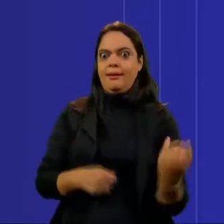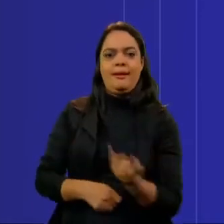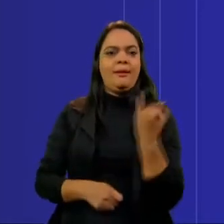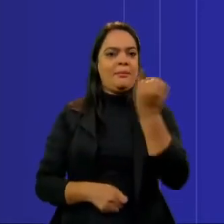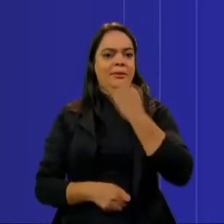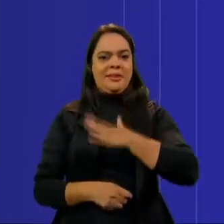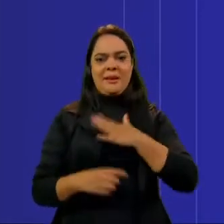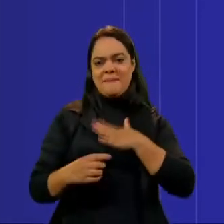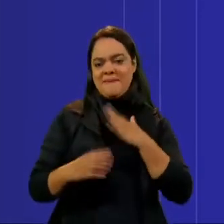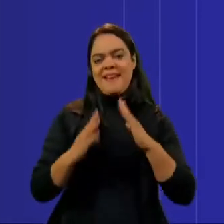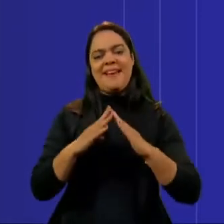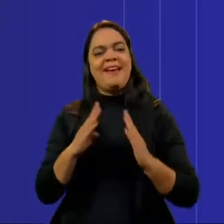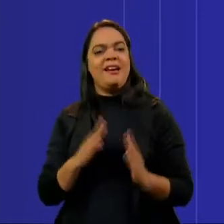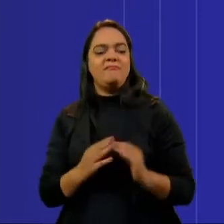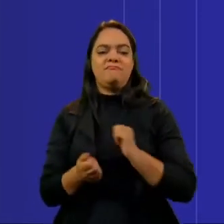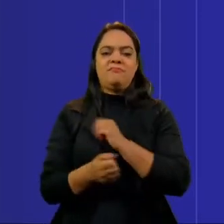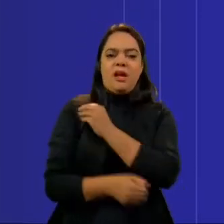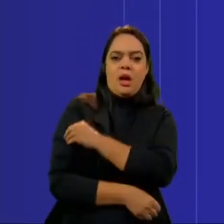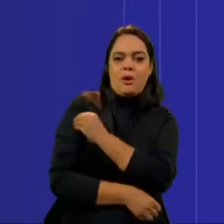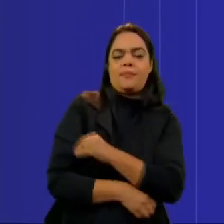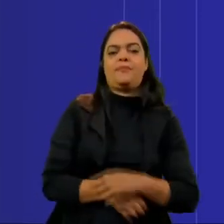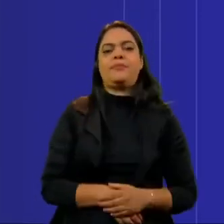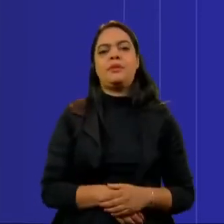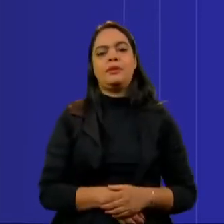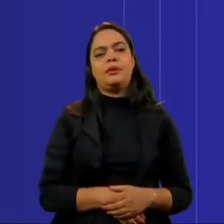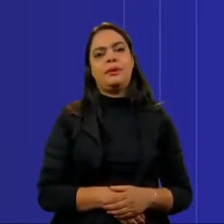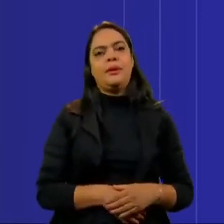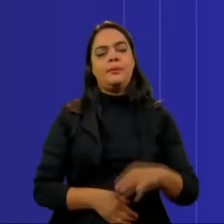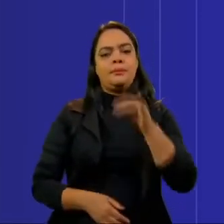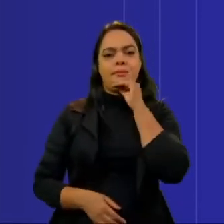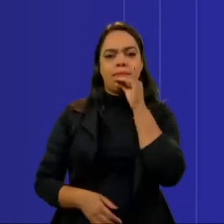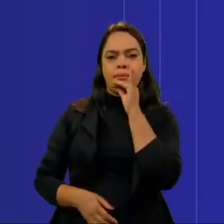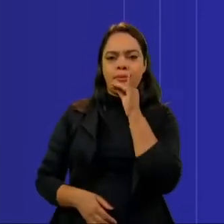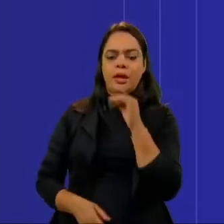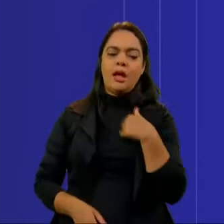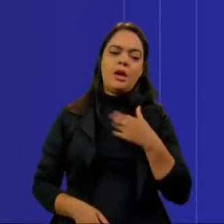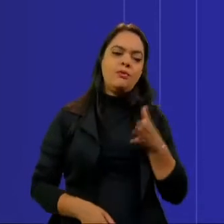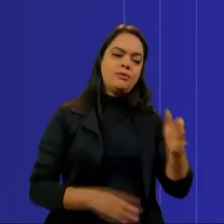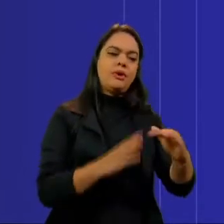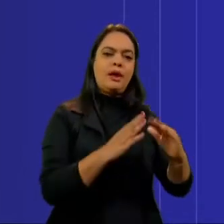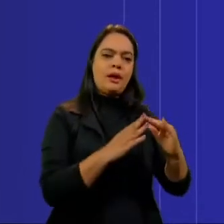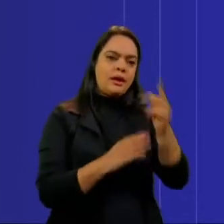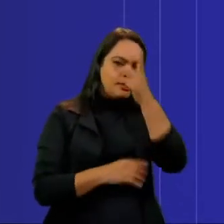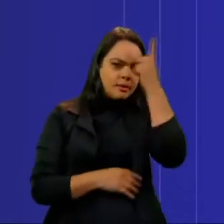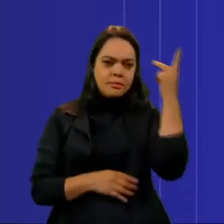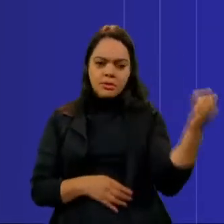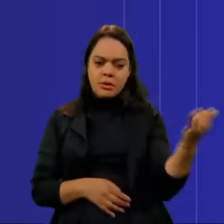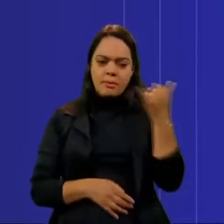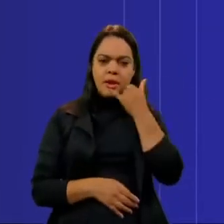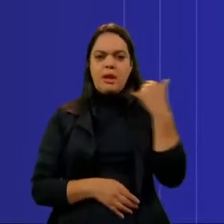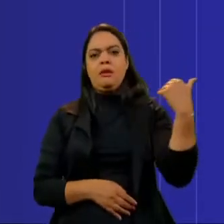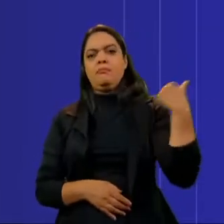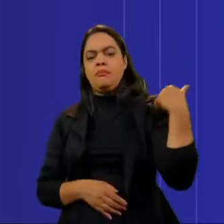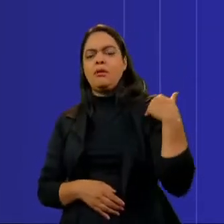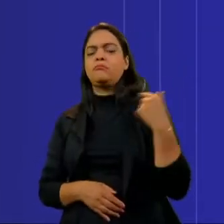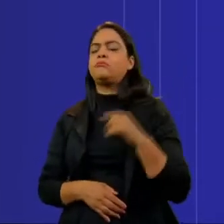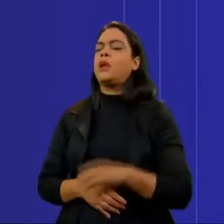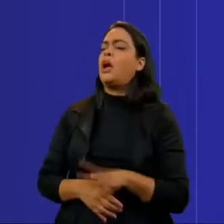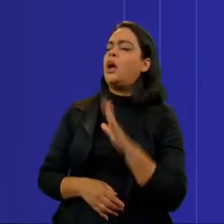faxina. Se eu ir na casa de menos de uma semana, a pessoa me liga, aí, Sara, como é que está? Você está bem?